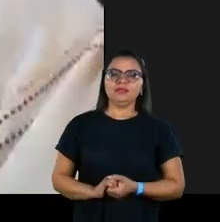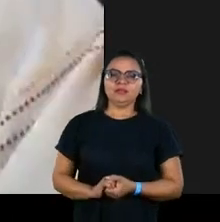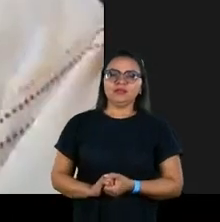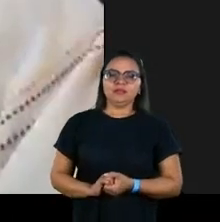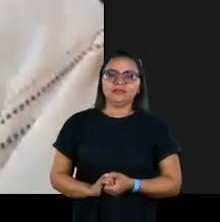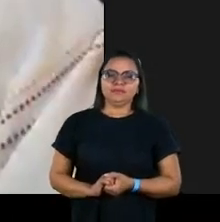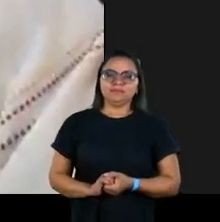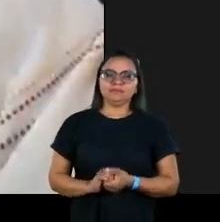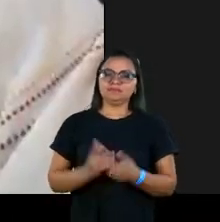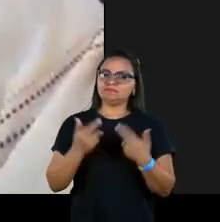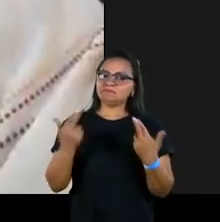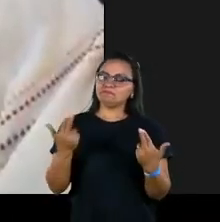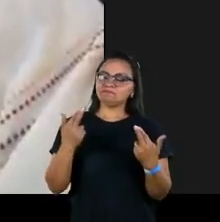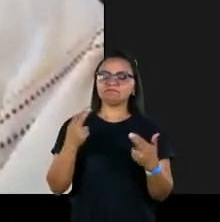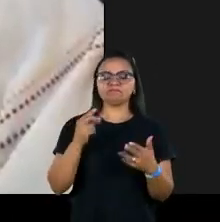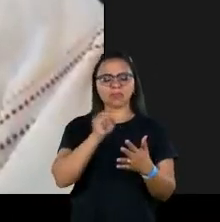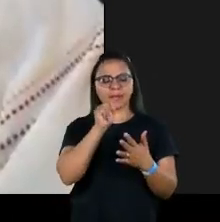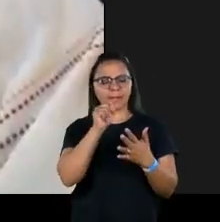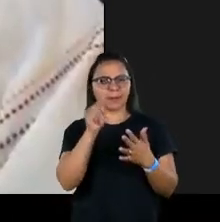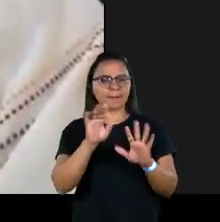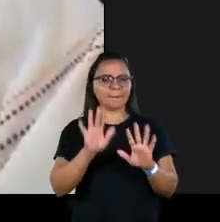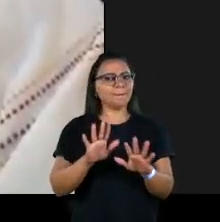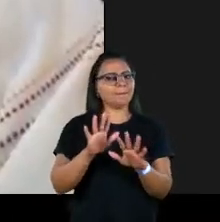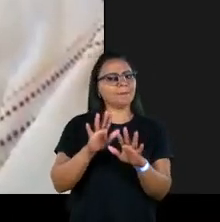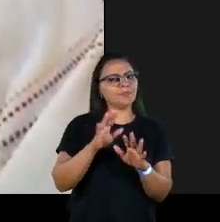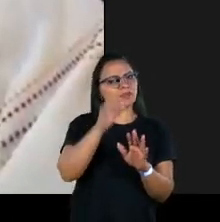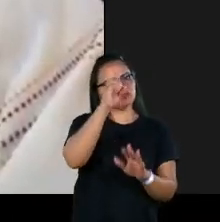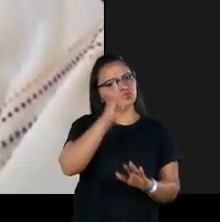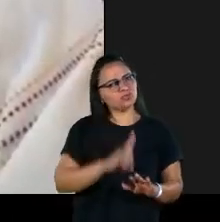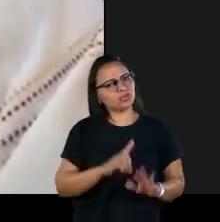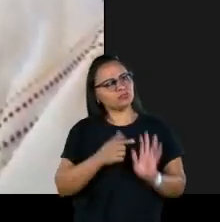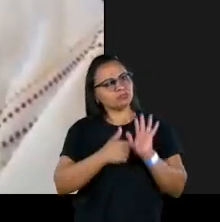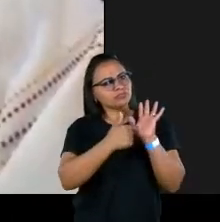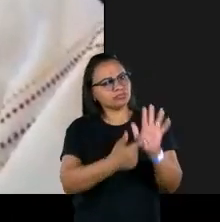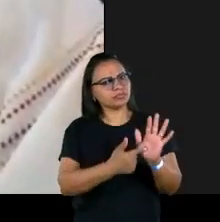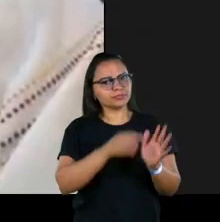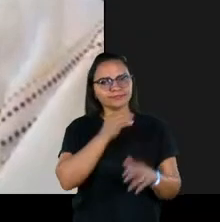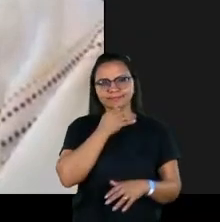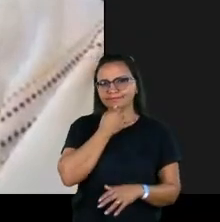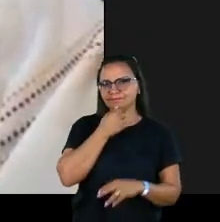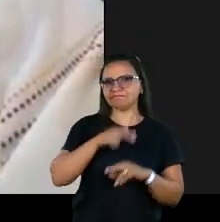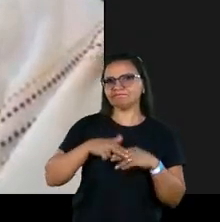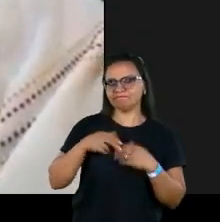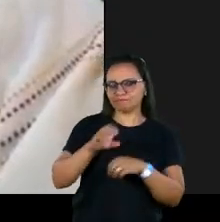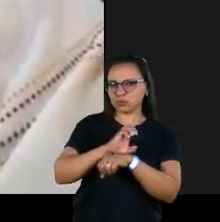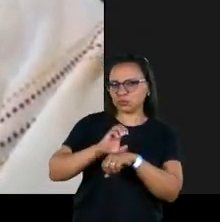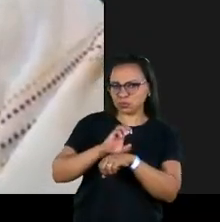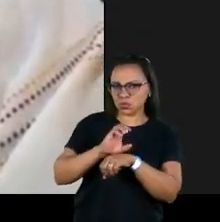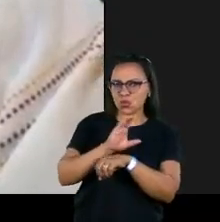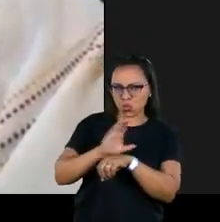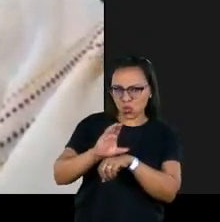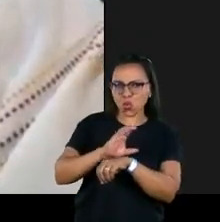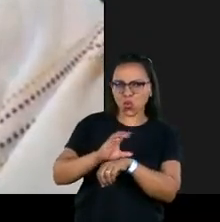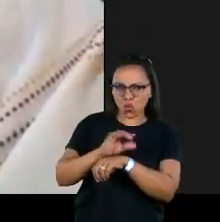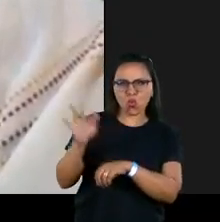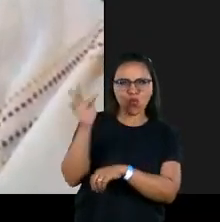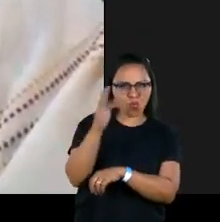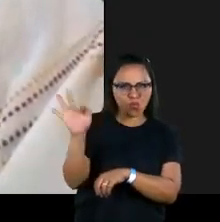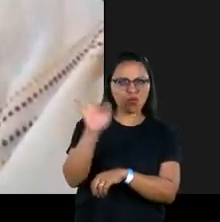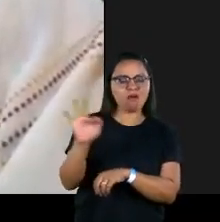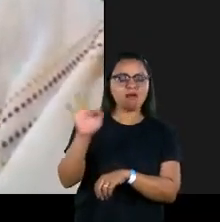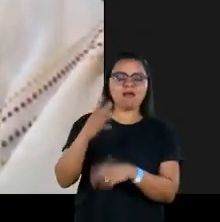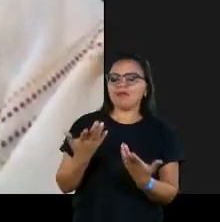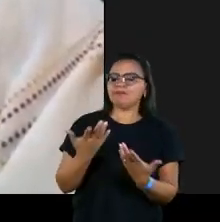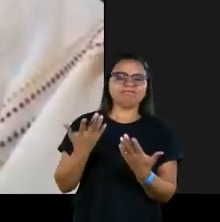algumas questões que estão ali pontualmente, mas, do ponto de vista de estruturação de direitos, é triste. A nossa Constituição é belíssima, mas, na prática, é horror, a vida